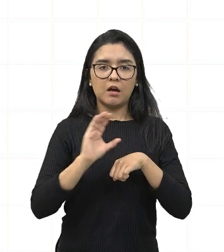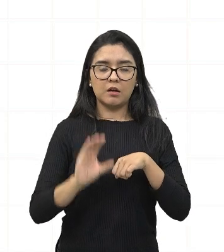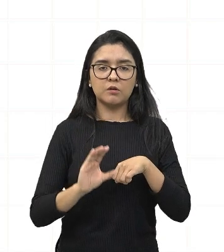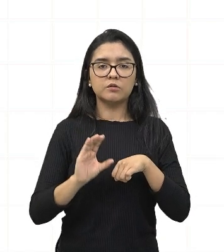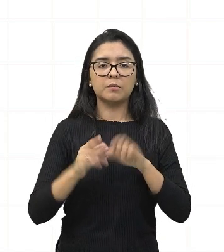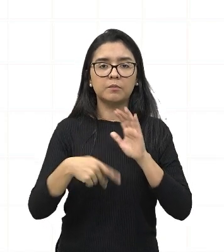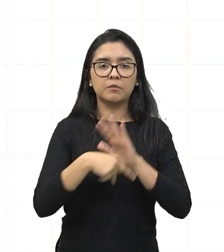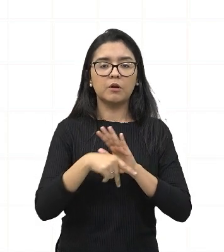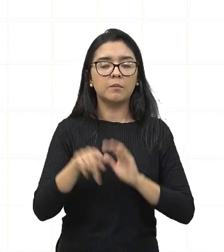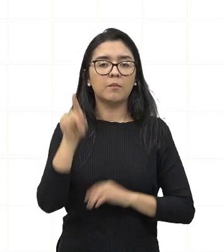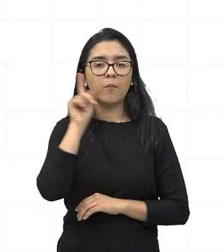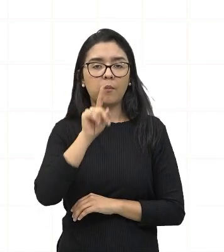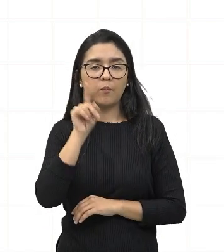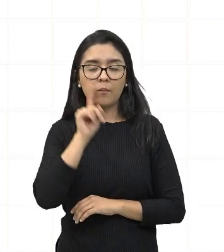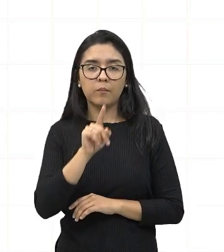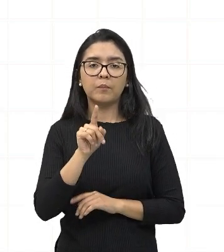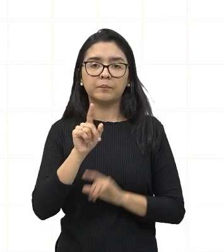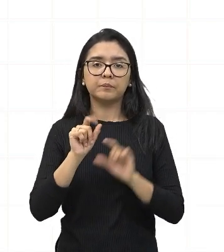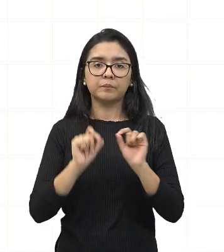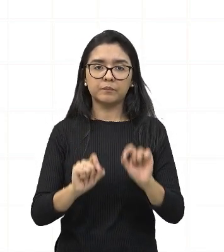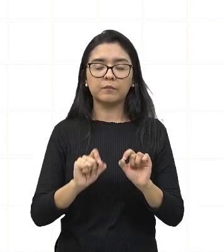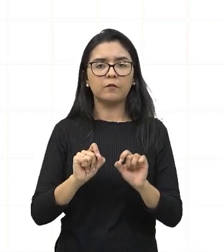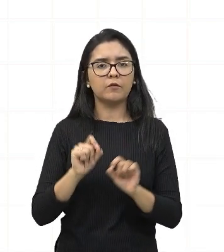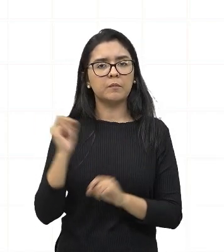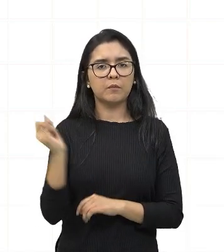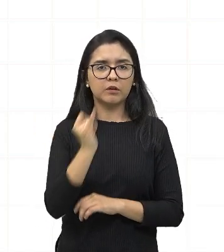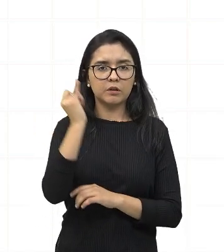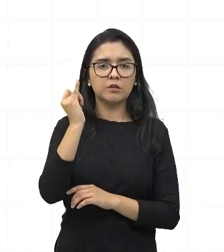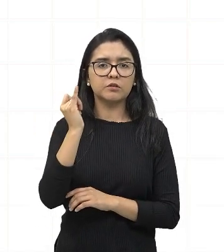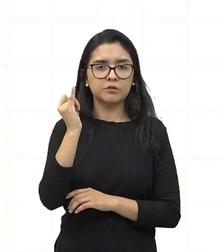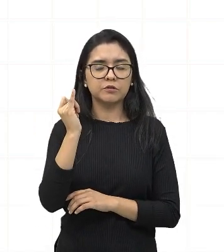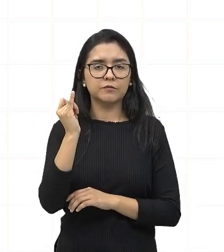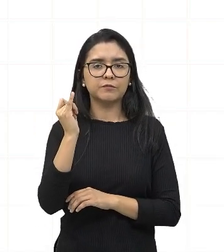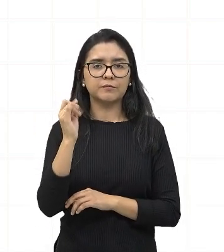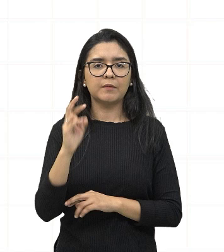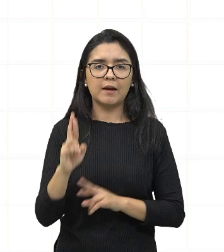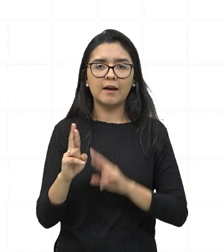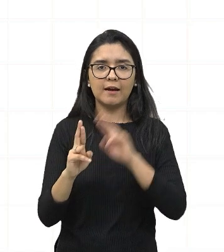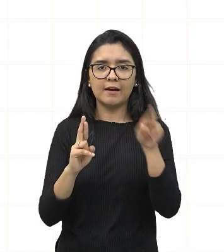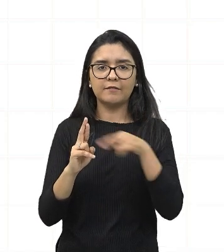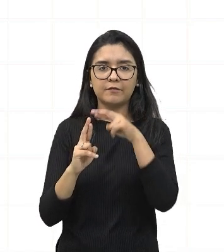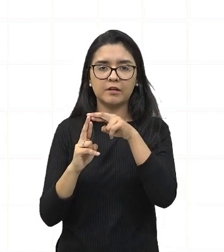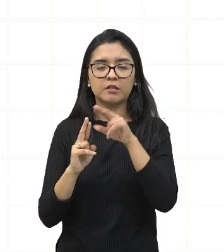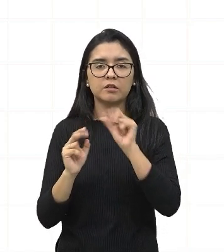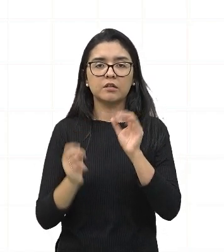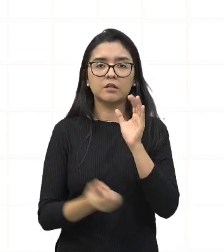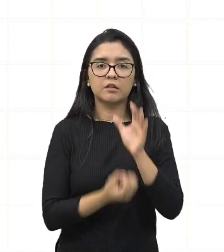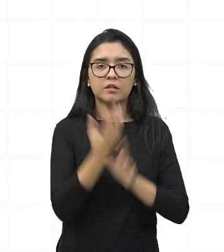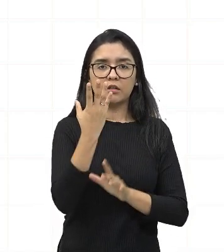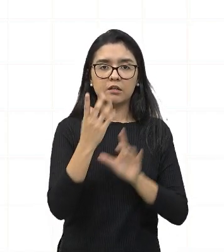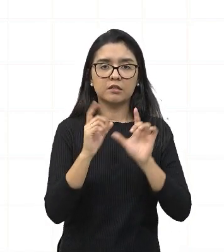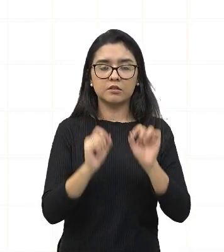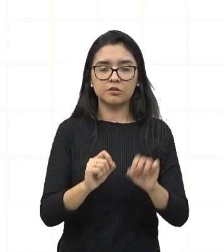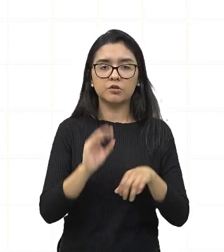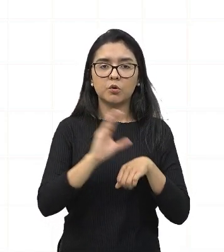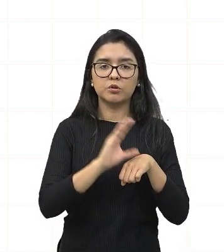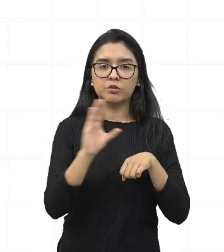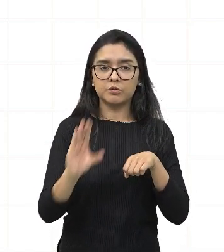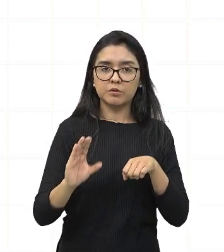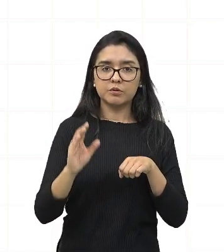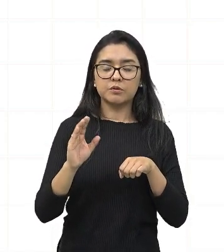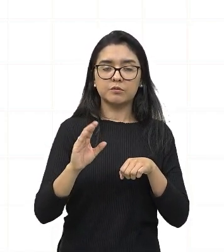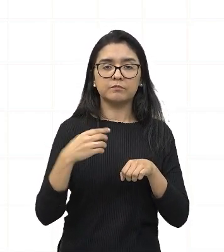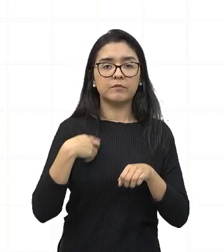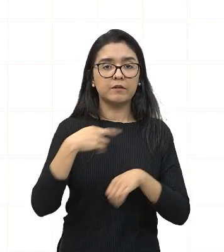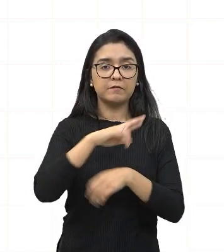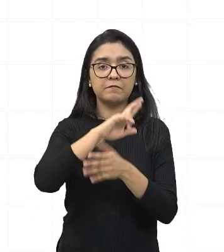Unidos, por exemplo, foi uma importante referência para a criação de constituições em